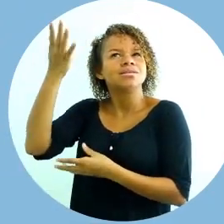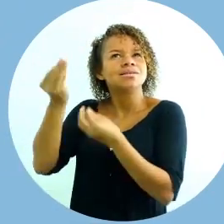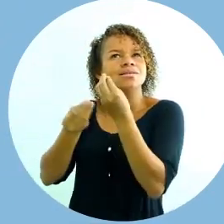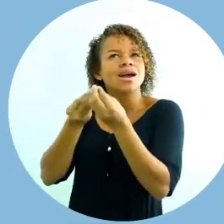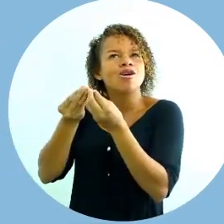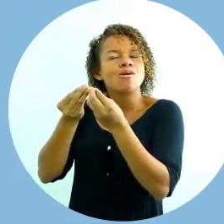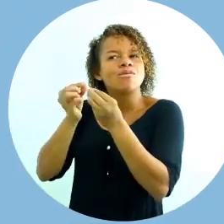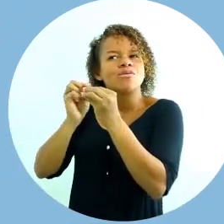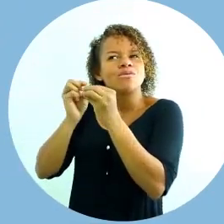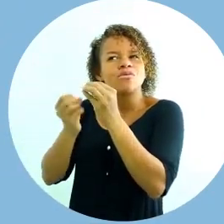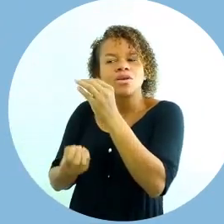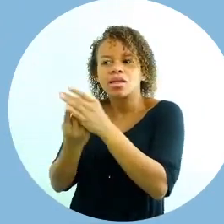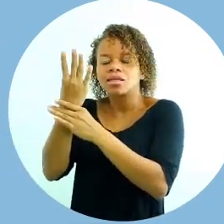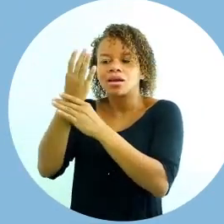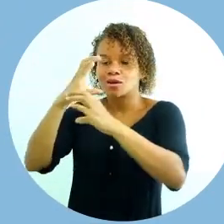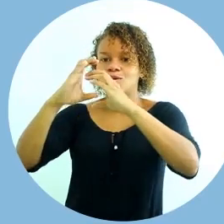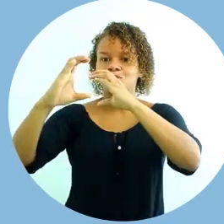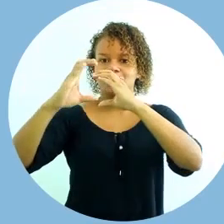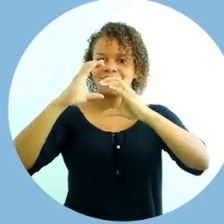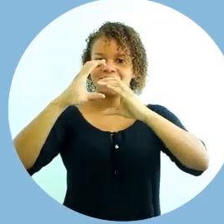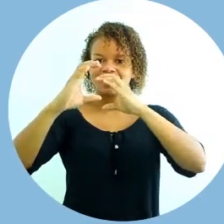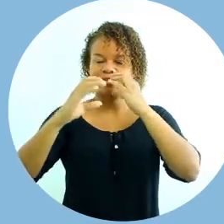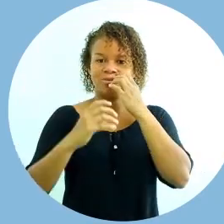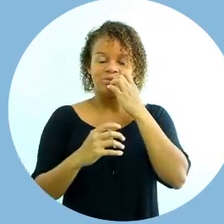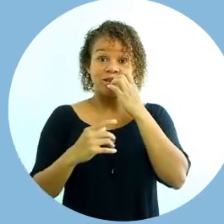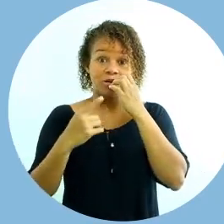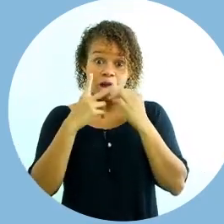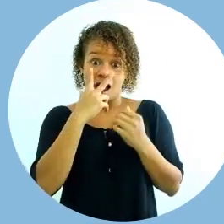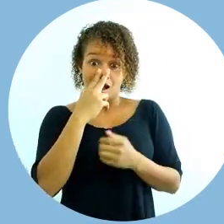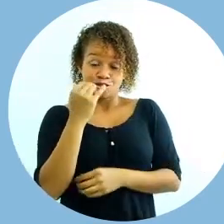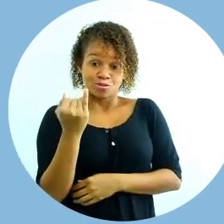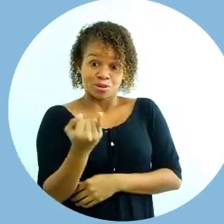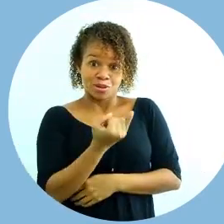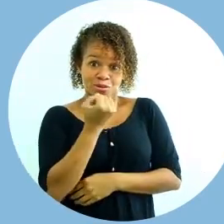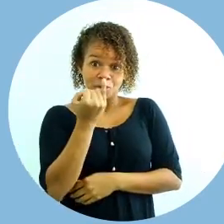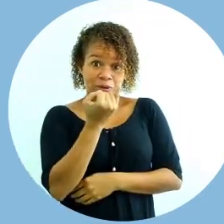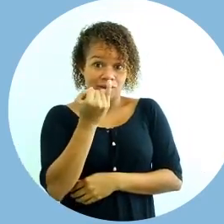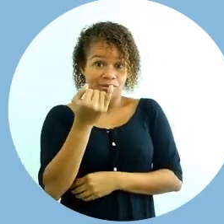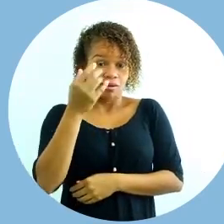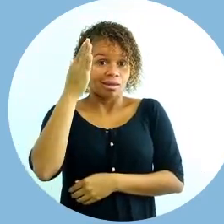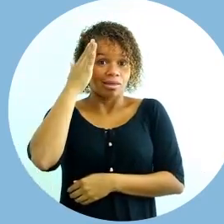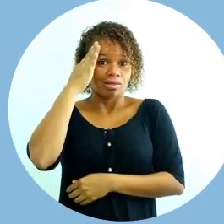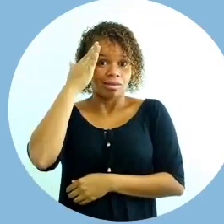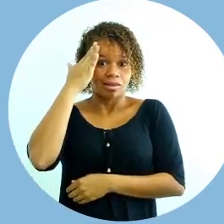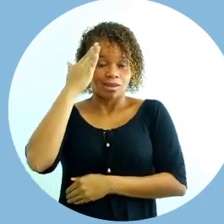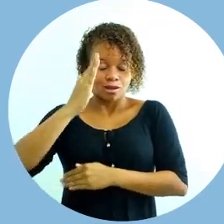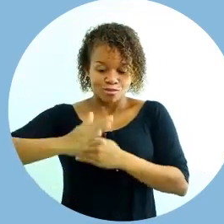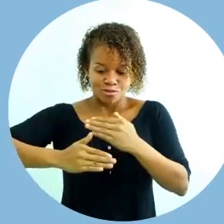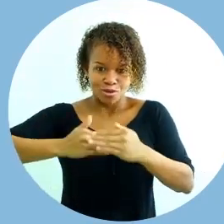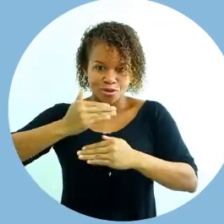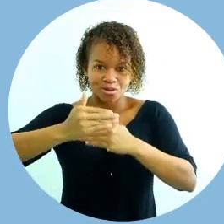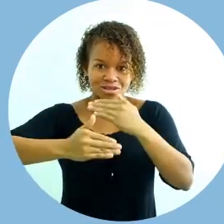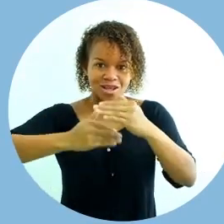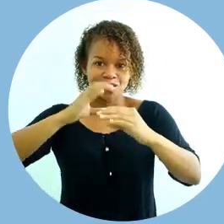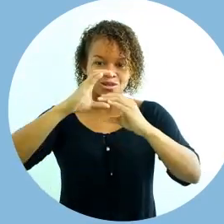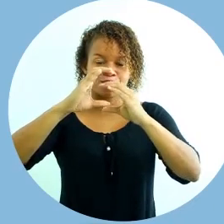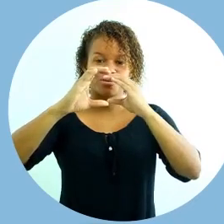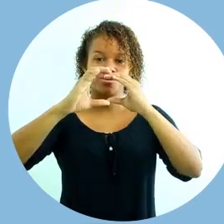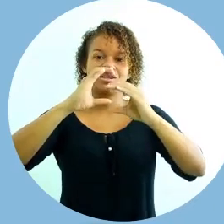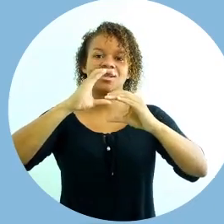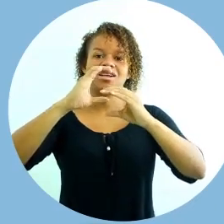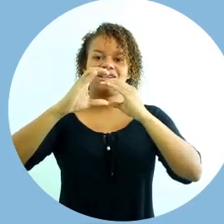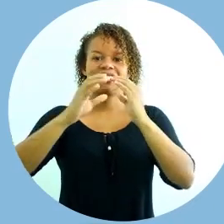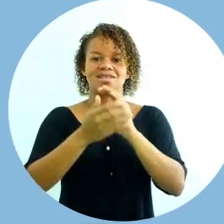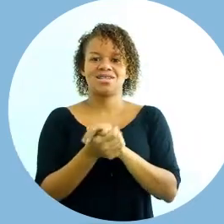o mais importante é entender o processo de comunicação e como isso será feito para quem está